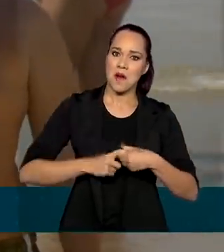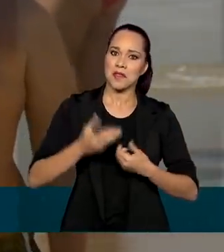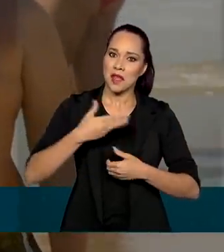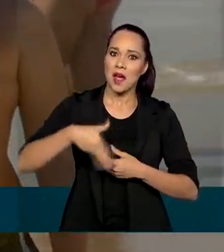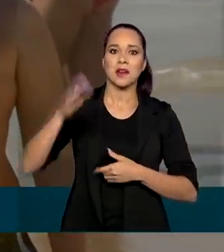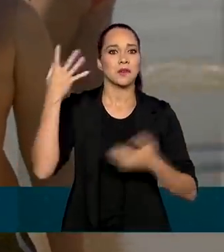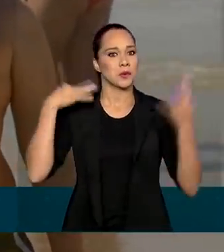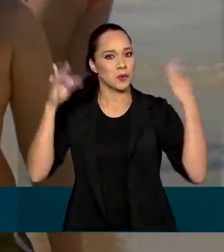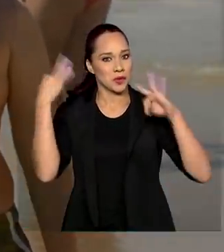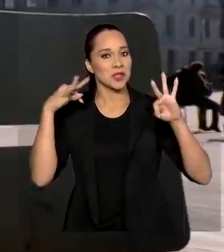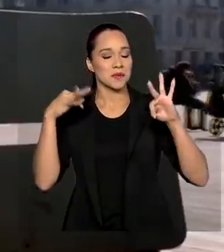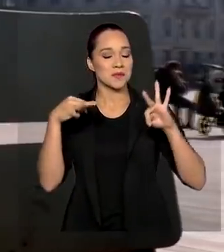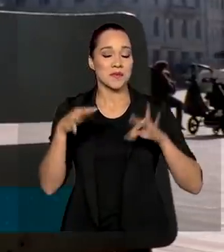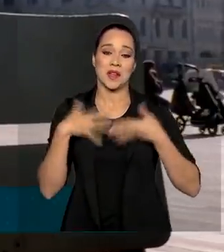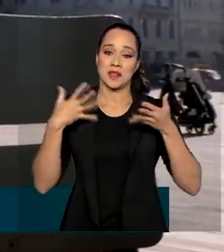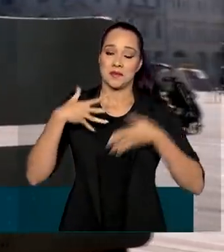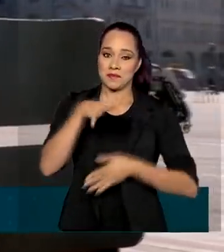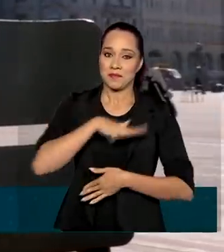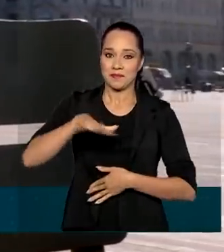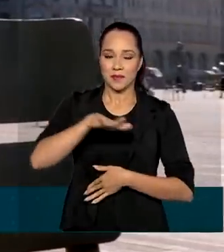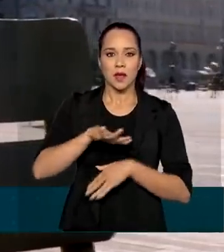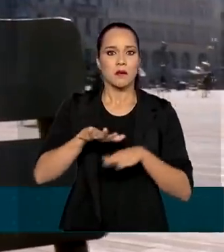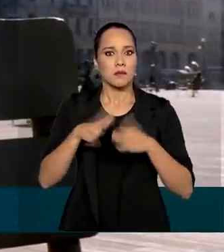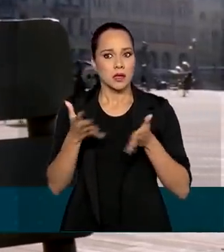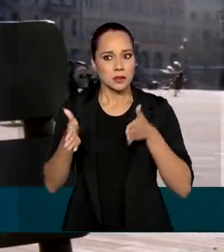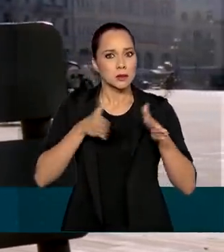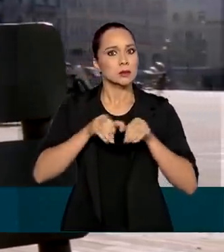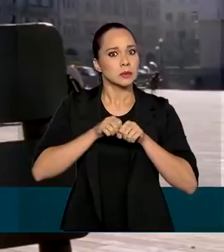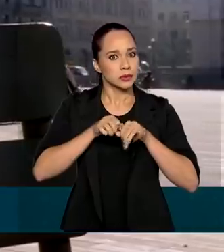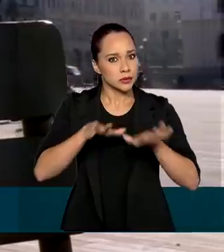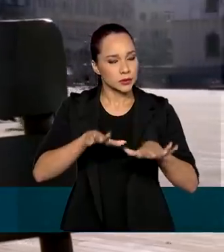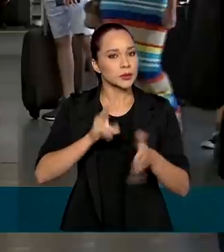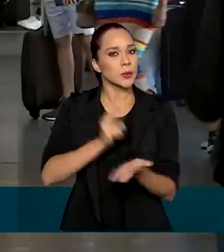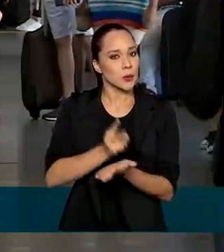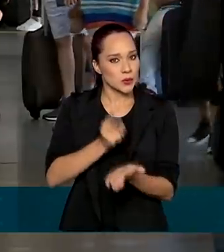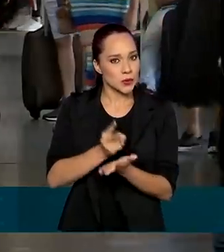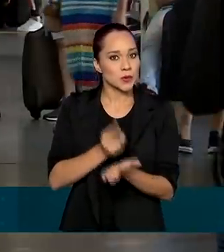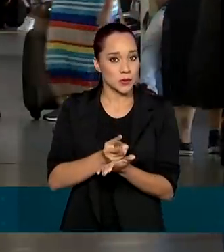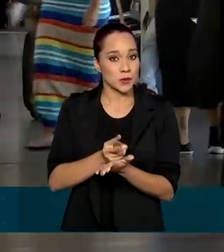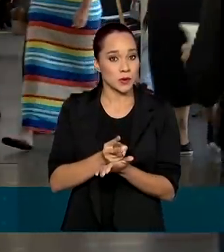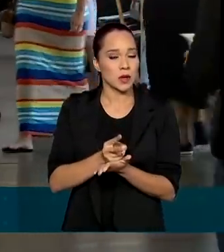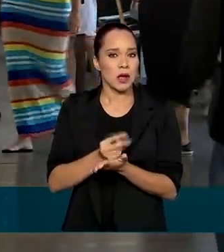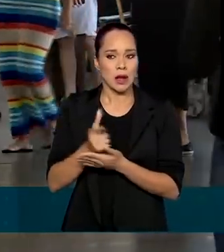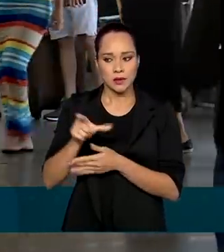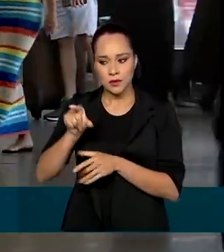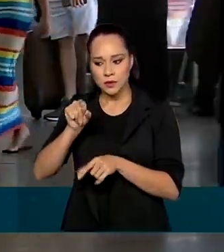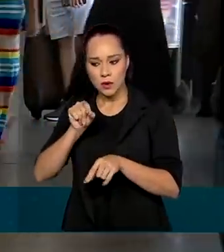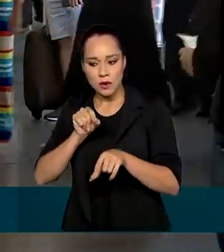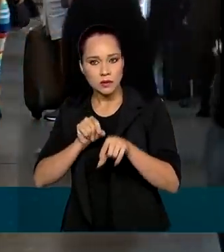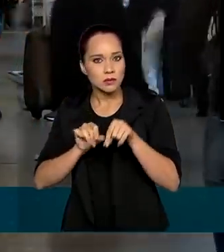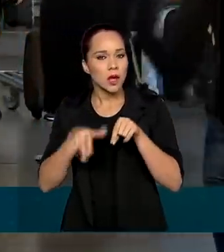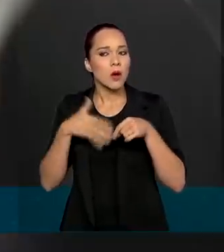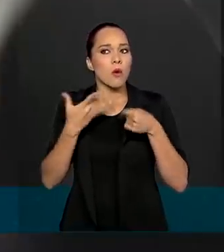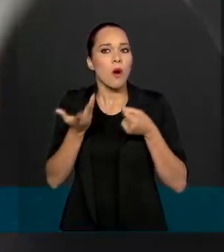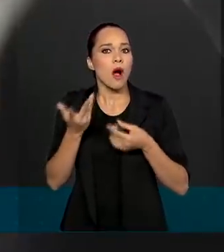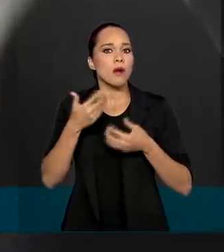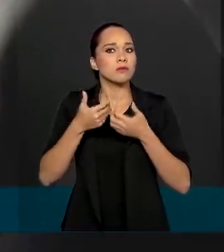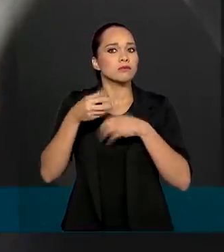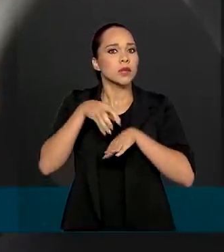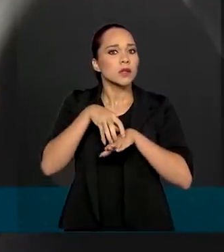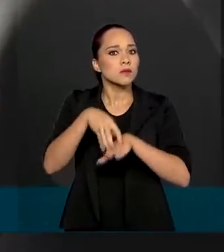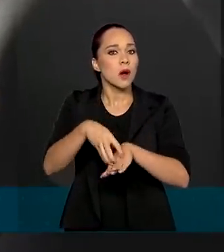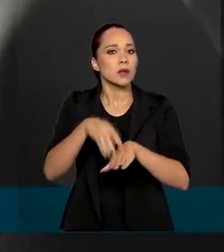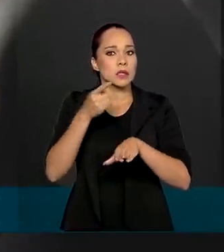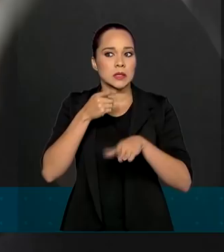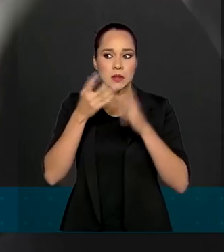turismo, que anima o setor. Mas como a pandemia ainda é uma realidade, além de escolher o meio de transporte, os turistas